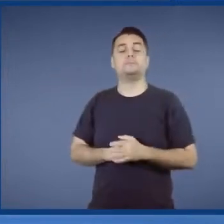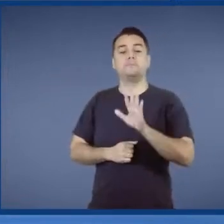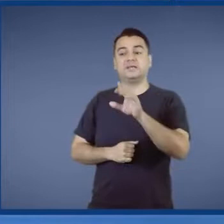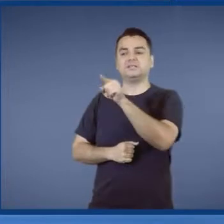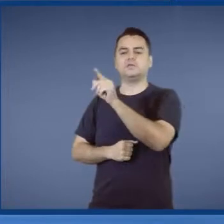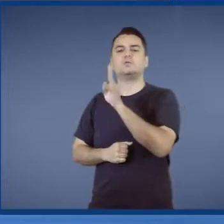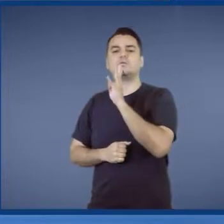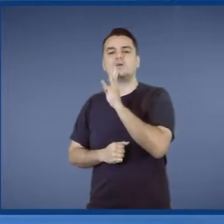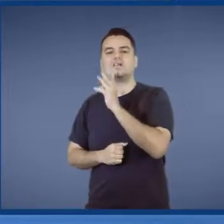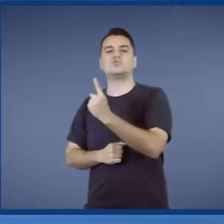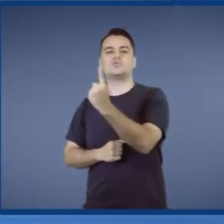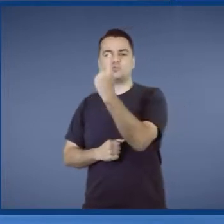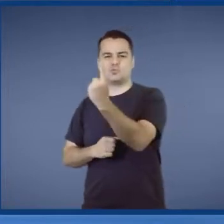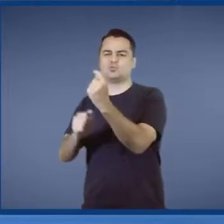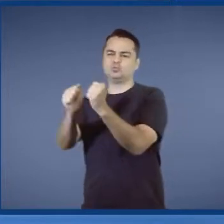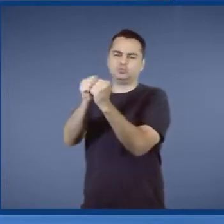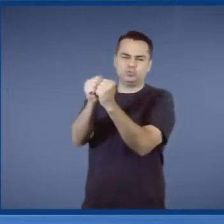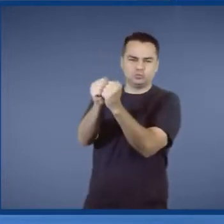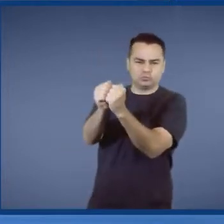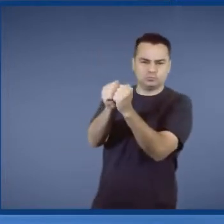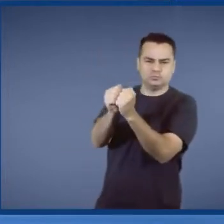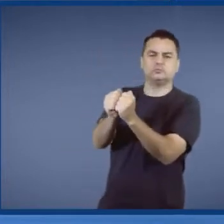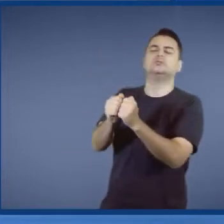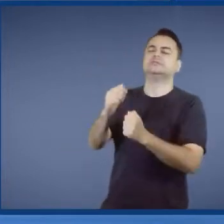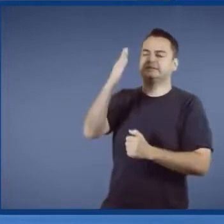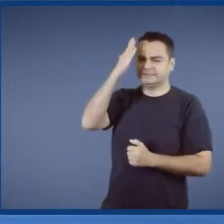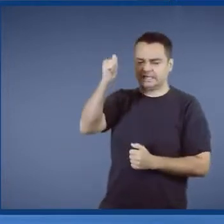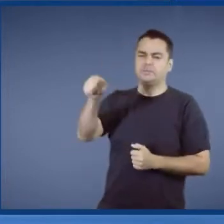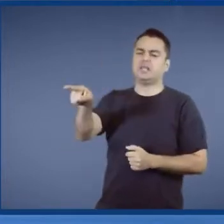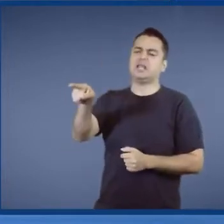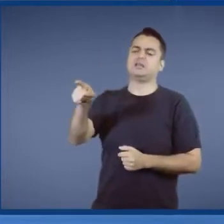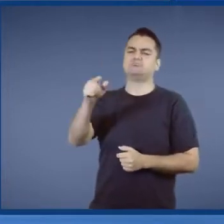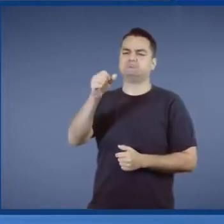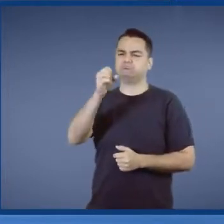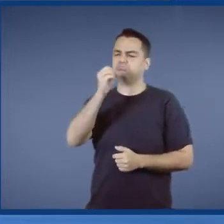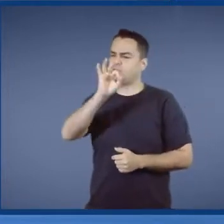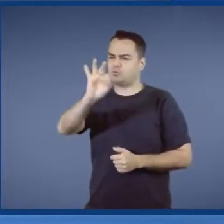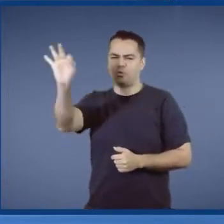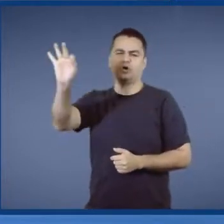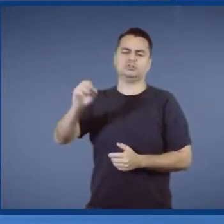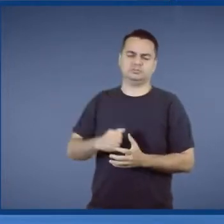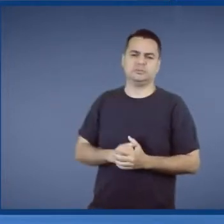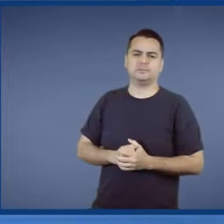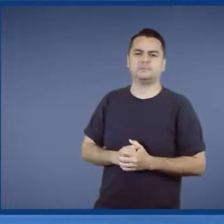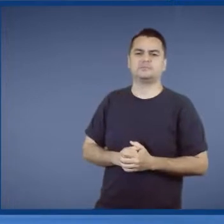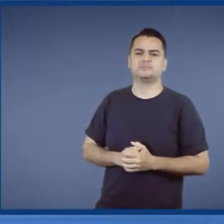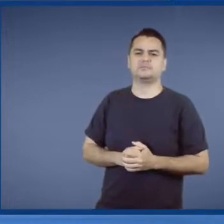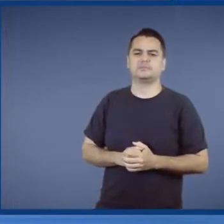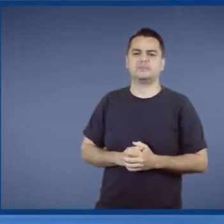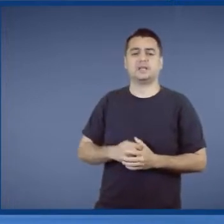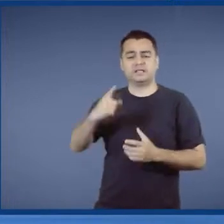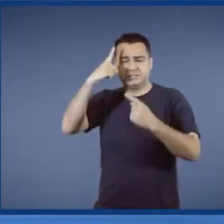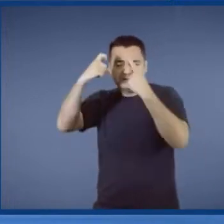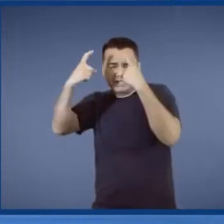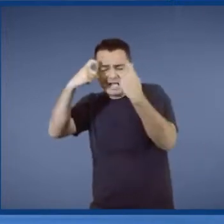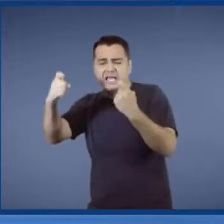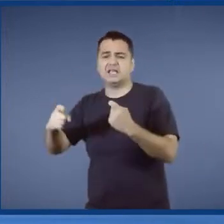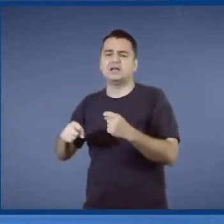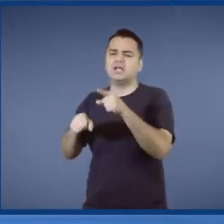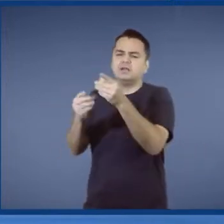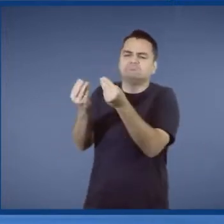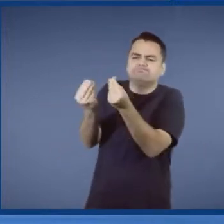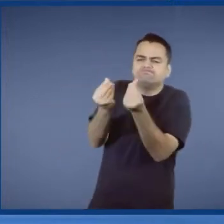Só quem convive de perto sabe do eu estou falando. As sacadas. A sensibilidade.